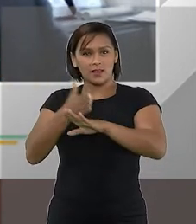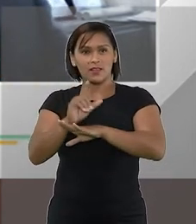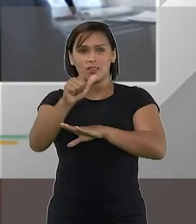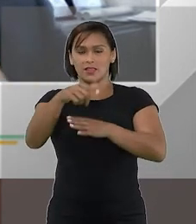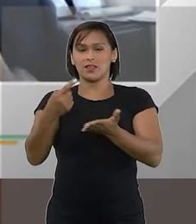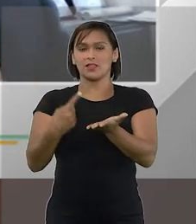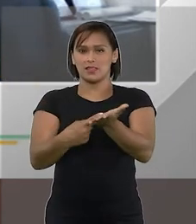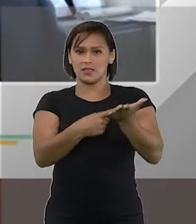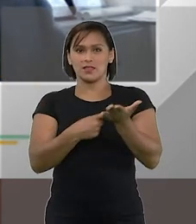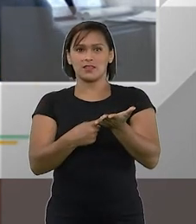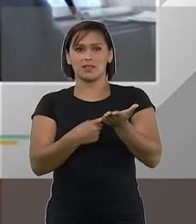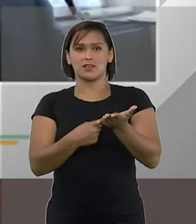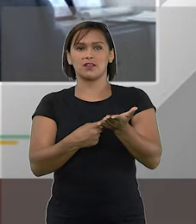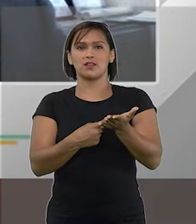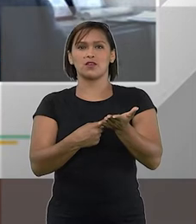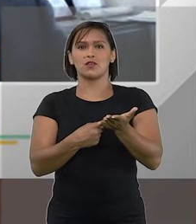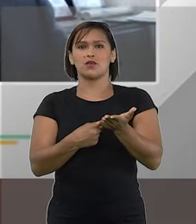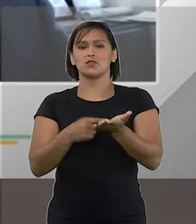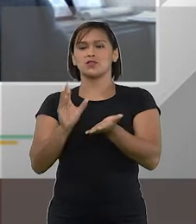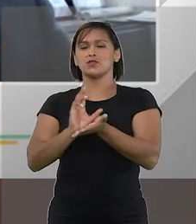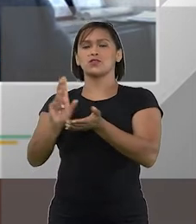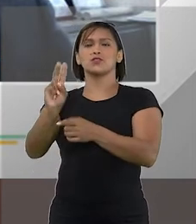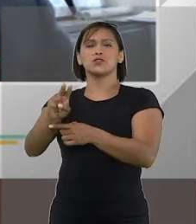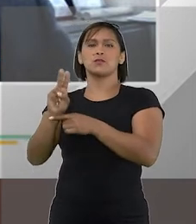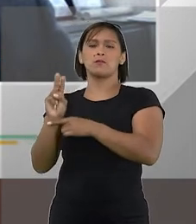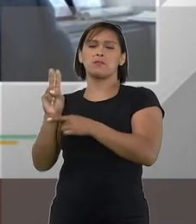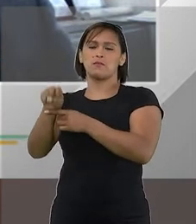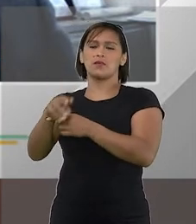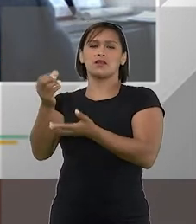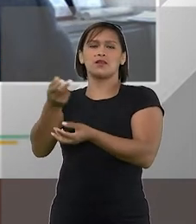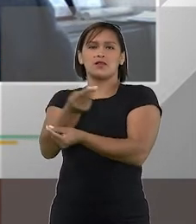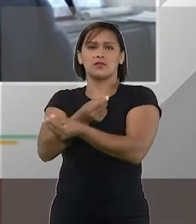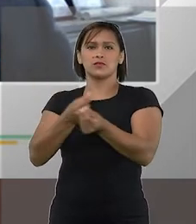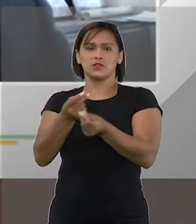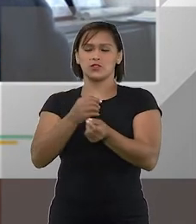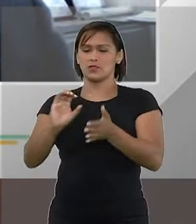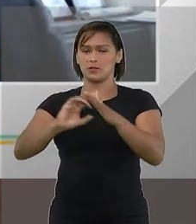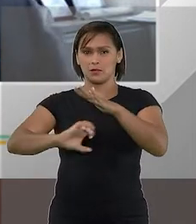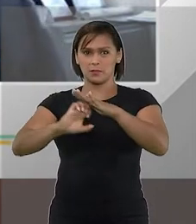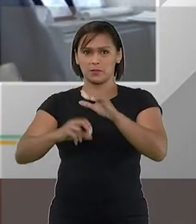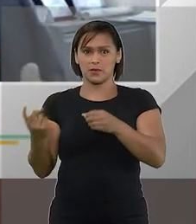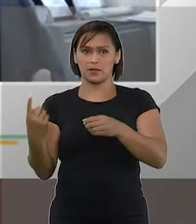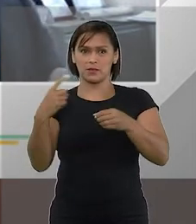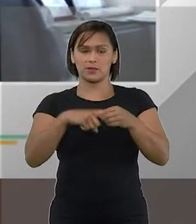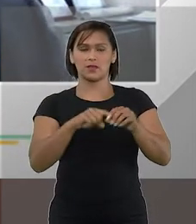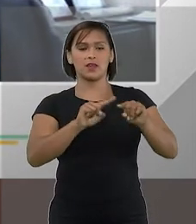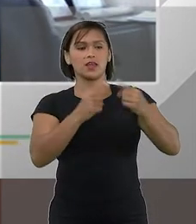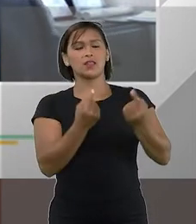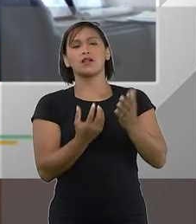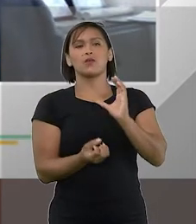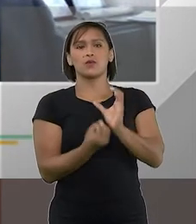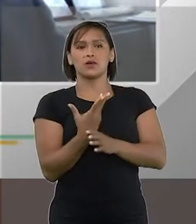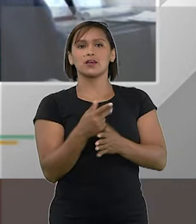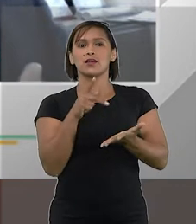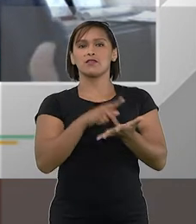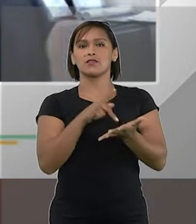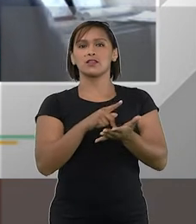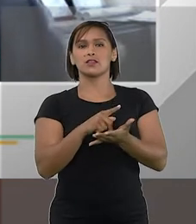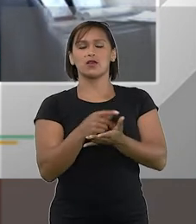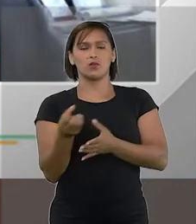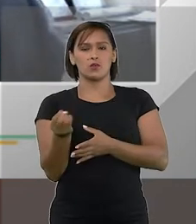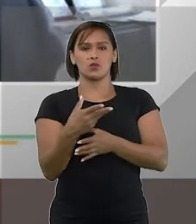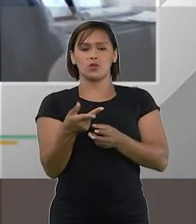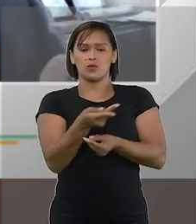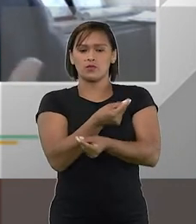nesse negócio de emprestar dinheiro para empresas em recuperação, então nós estamos criando, na verdade, um